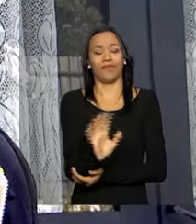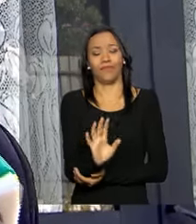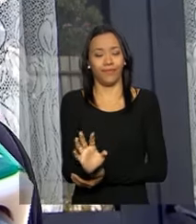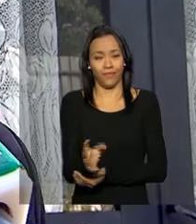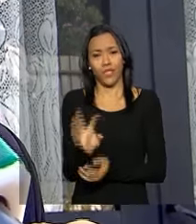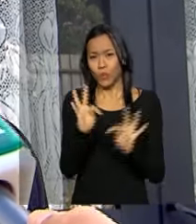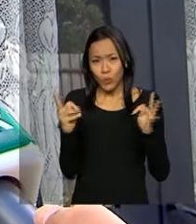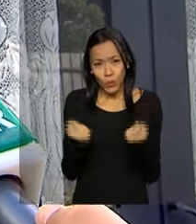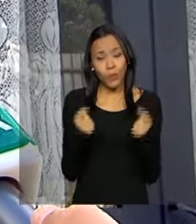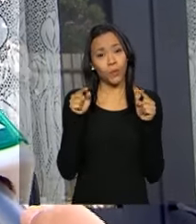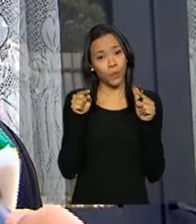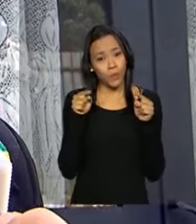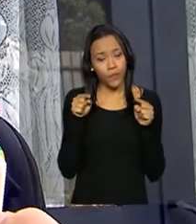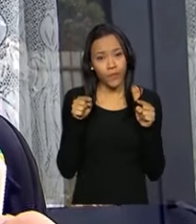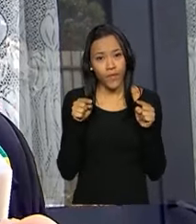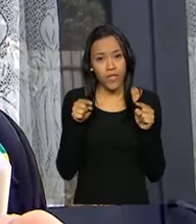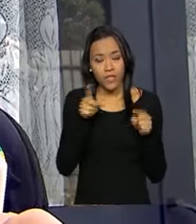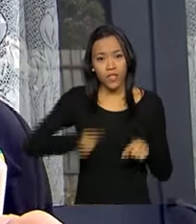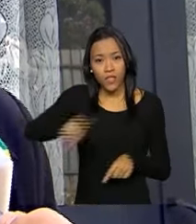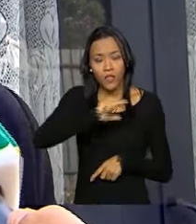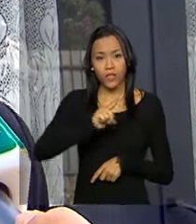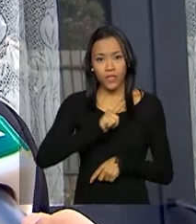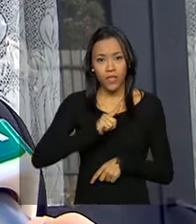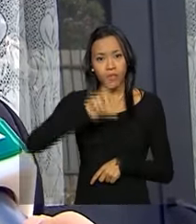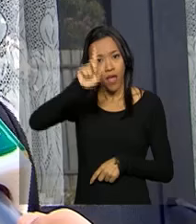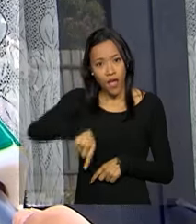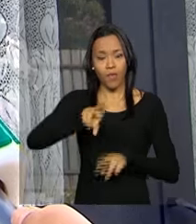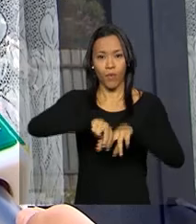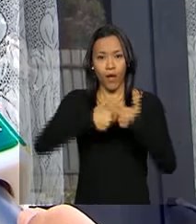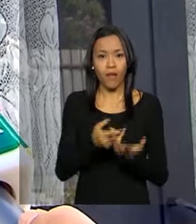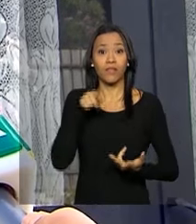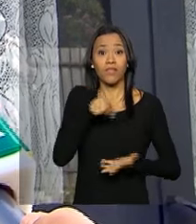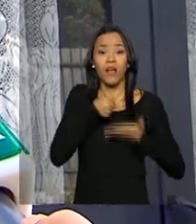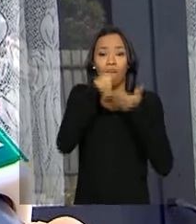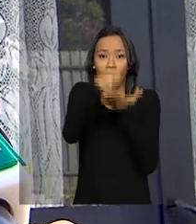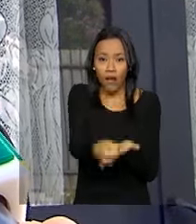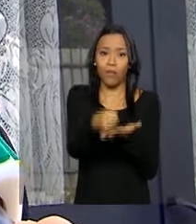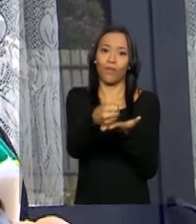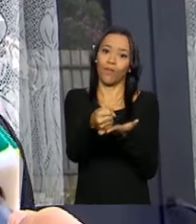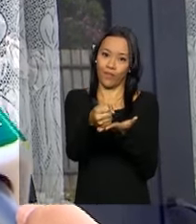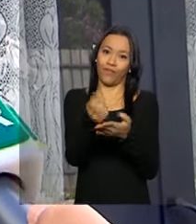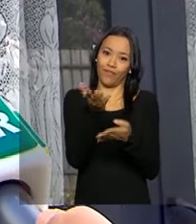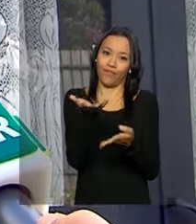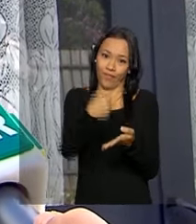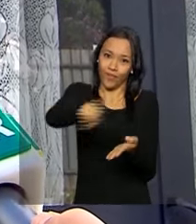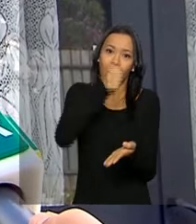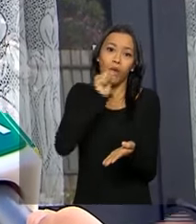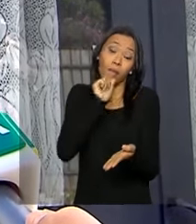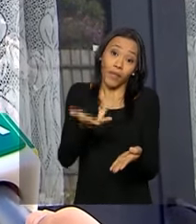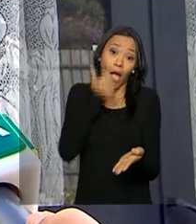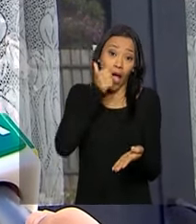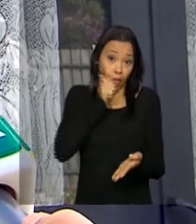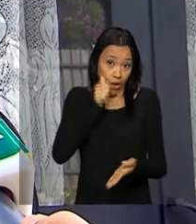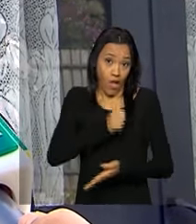esse reconhecimento que a gente tem, é em função desse apoio que a gente faz à amamentação. Por quê? A mulher